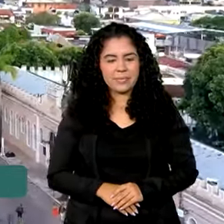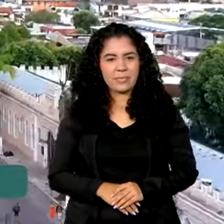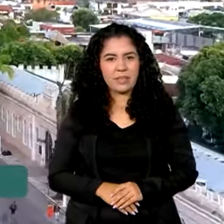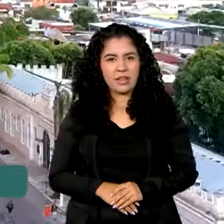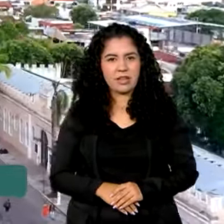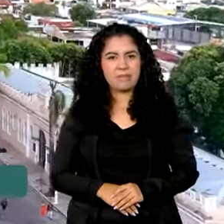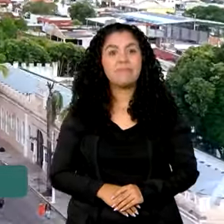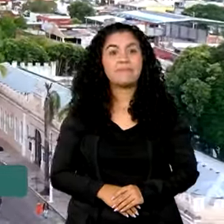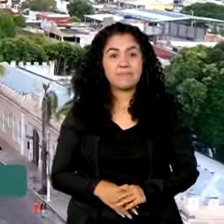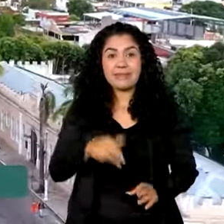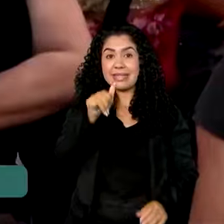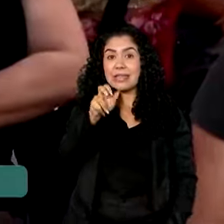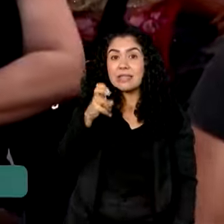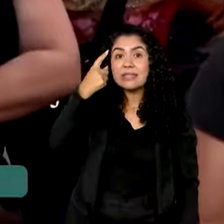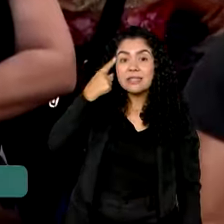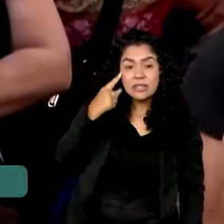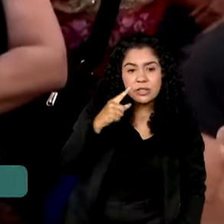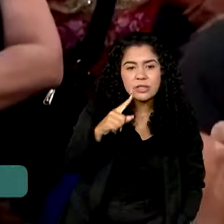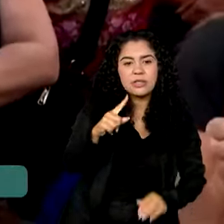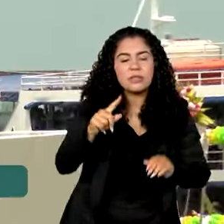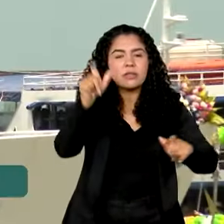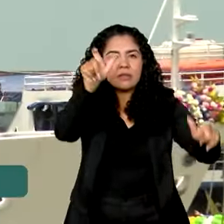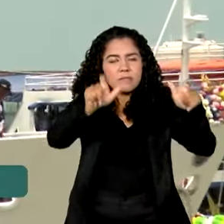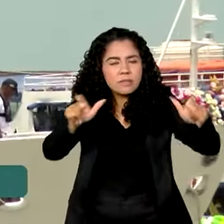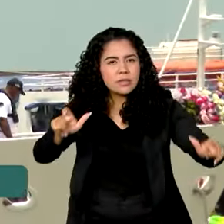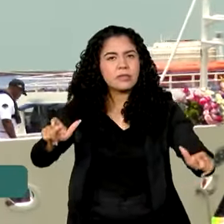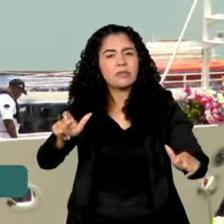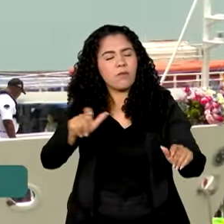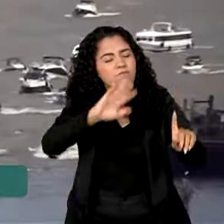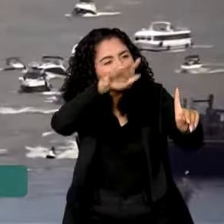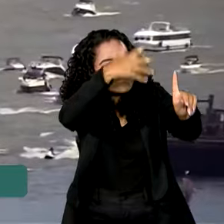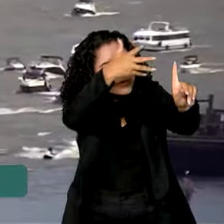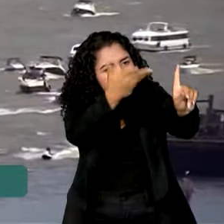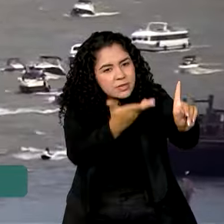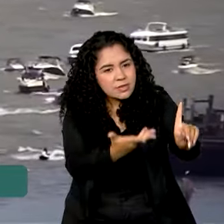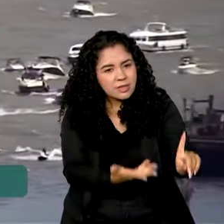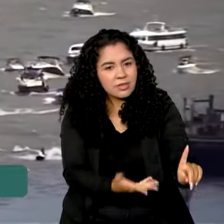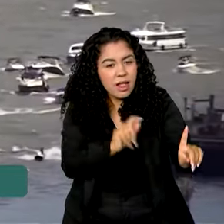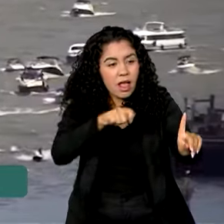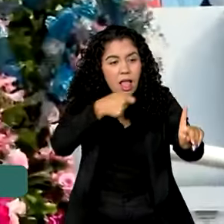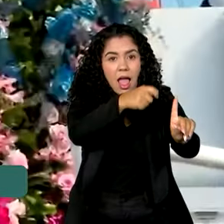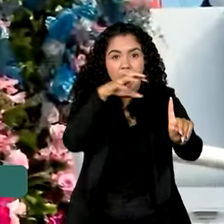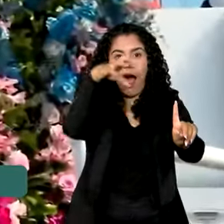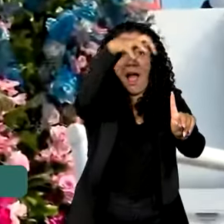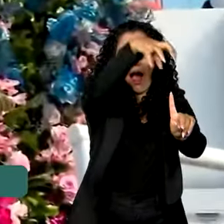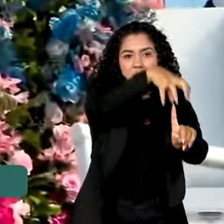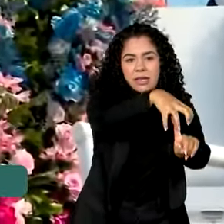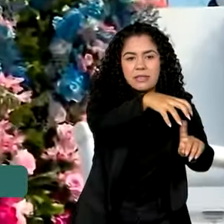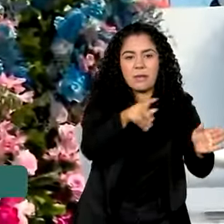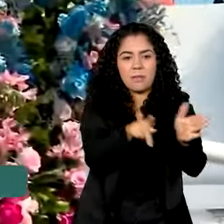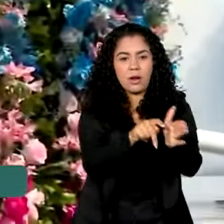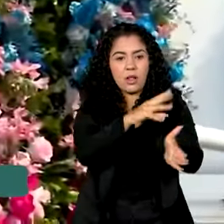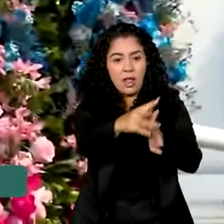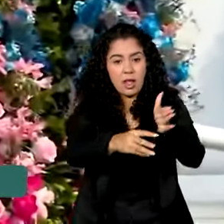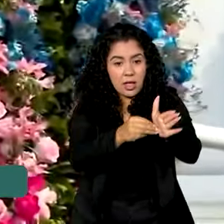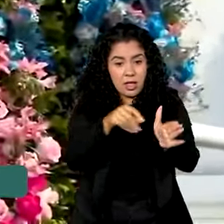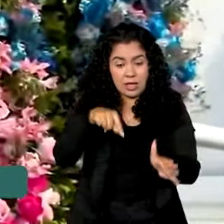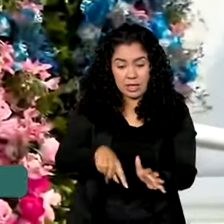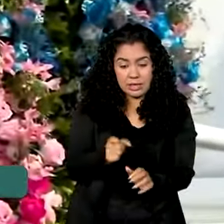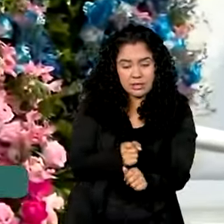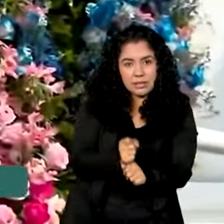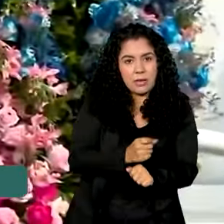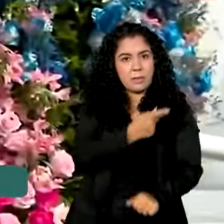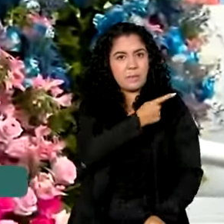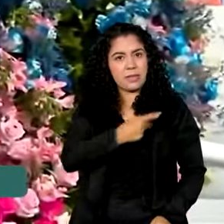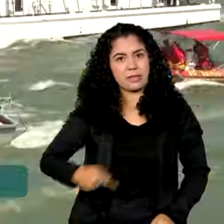Por 15 dias, fiéis homenageiam a santa, conhecida como Rainha da Amazônia. Este ano, o presidente Lula